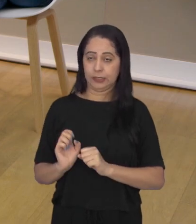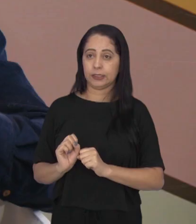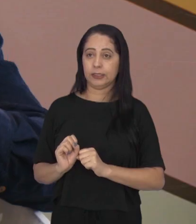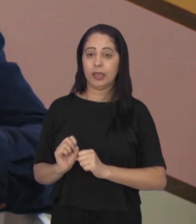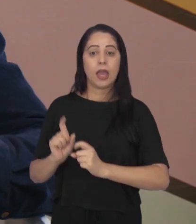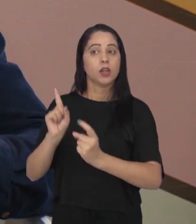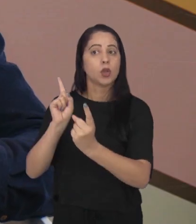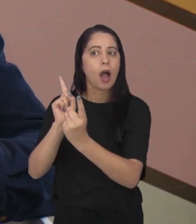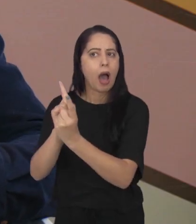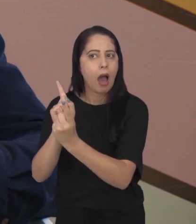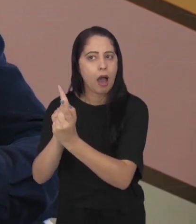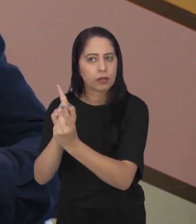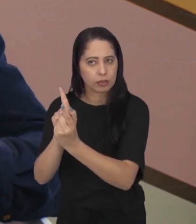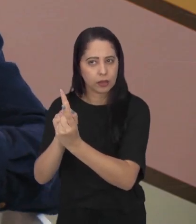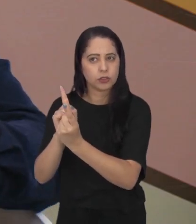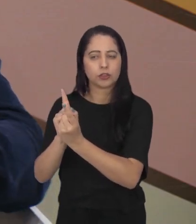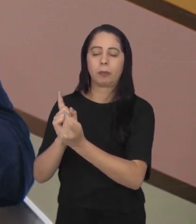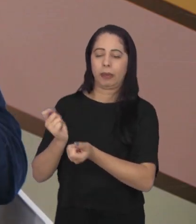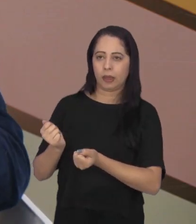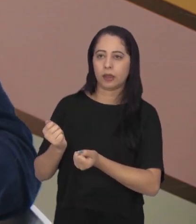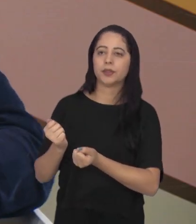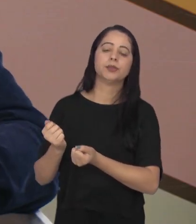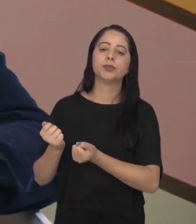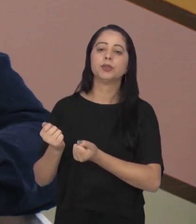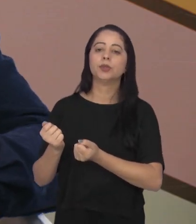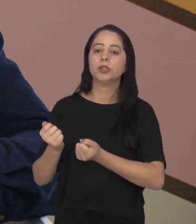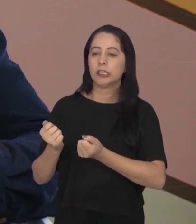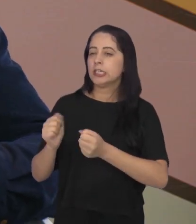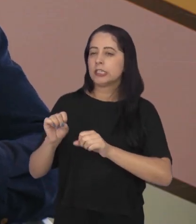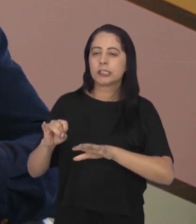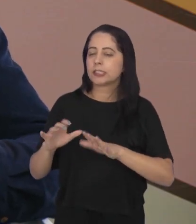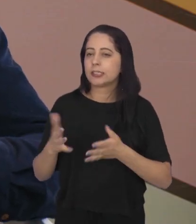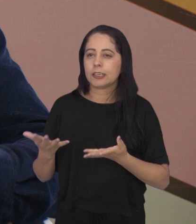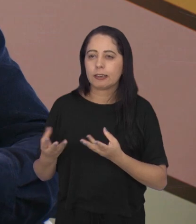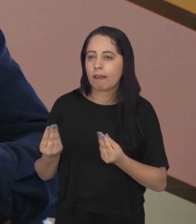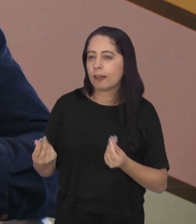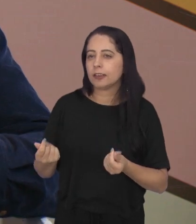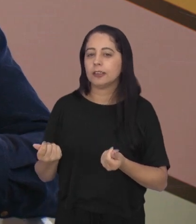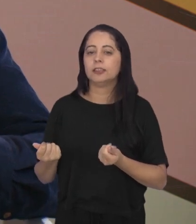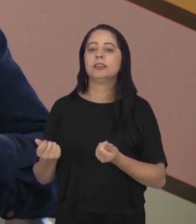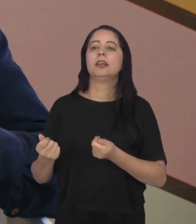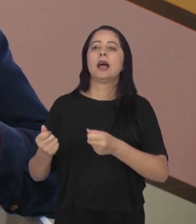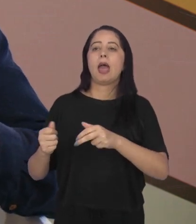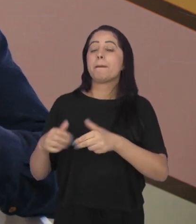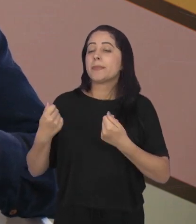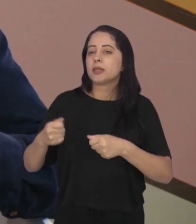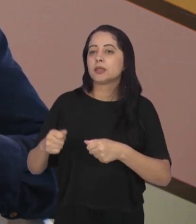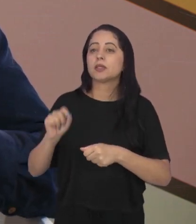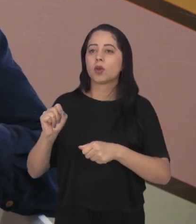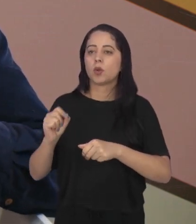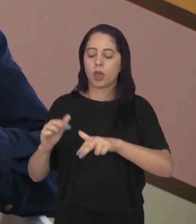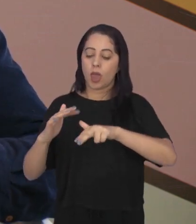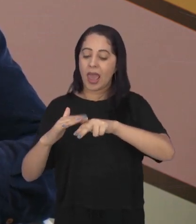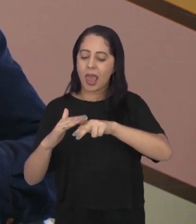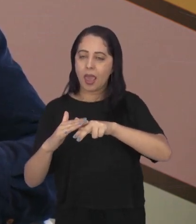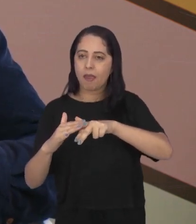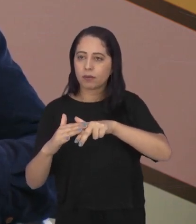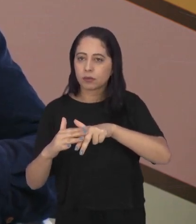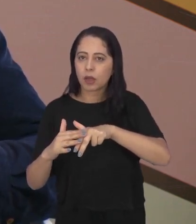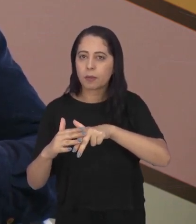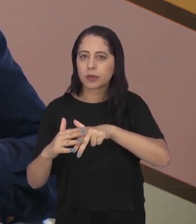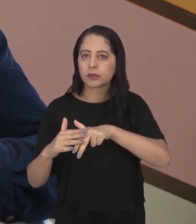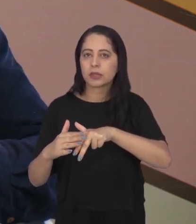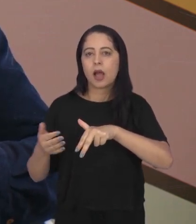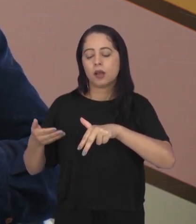dentro desse atendimento, com esse tipo de caso, o fato dele ter um espaço de escuta, de elaborar os